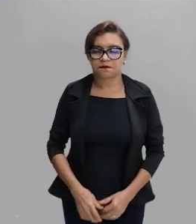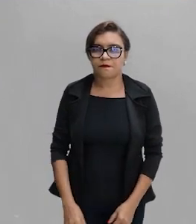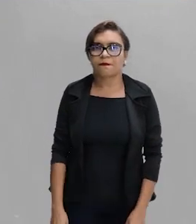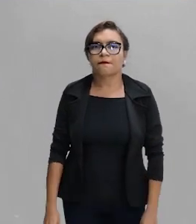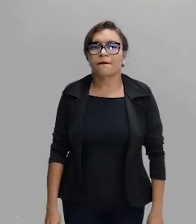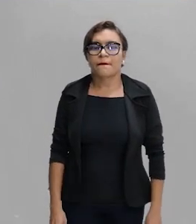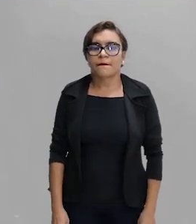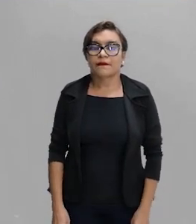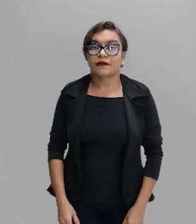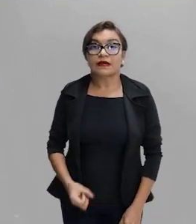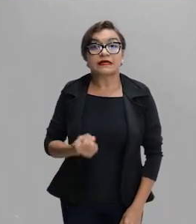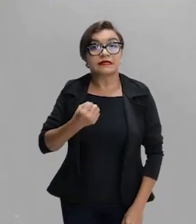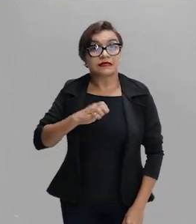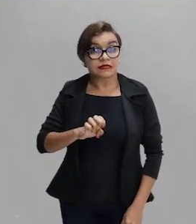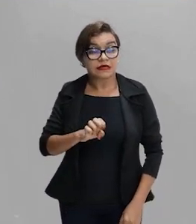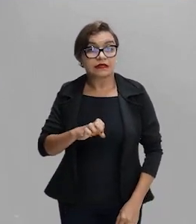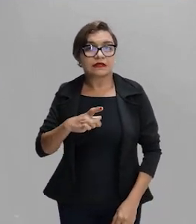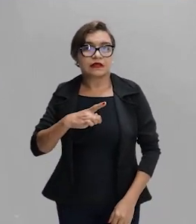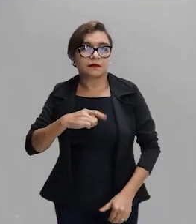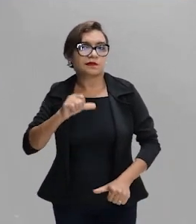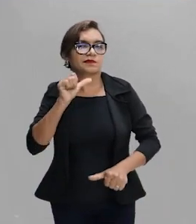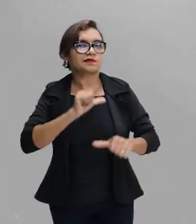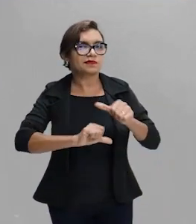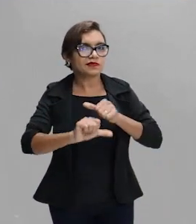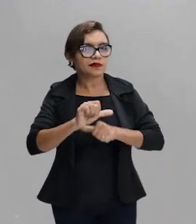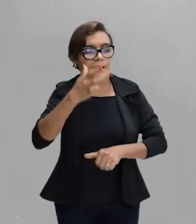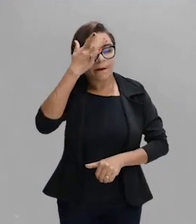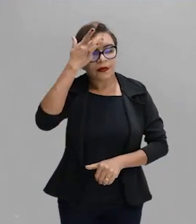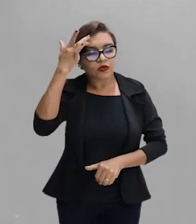Quando há uma mudança de observador,